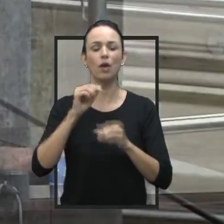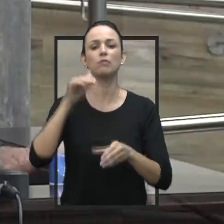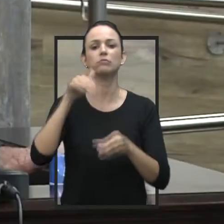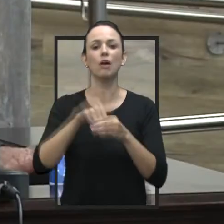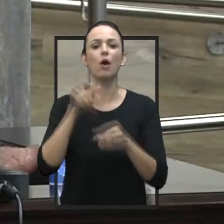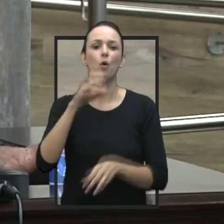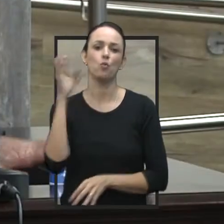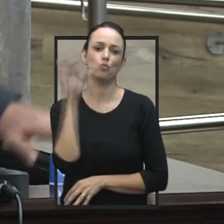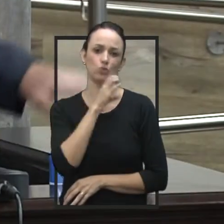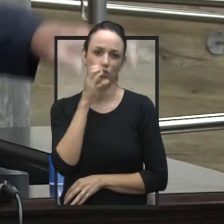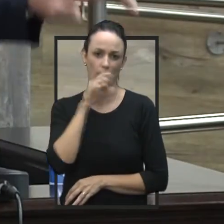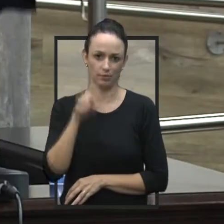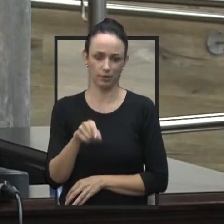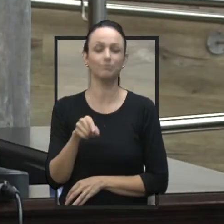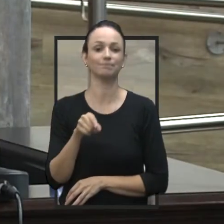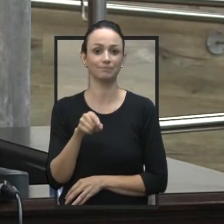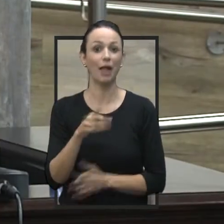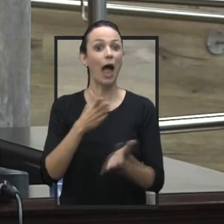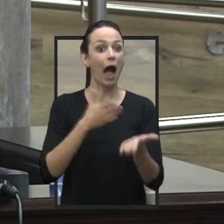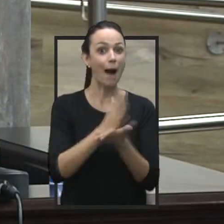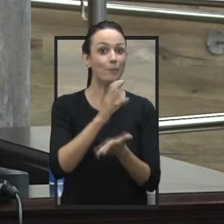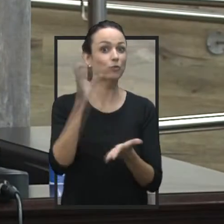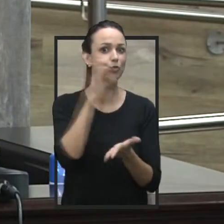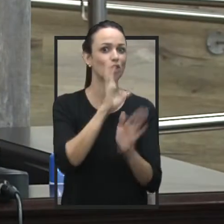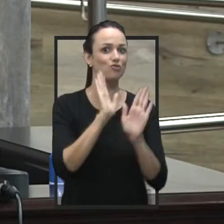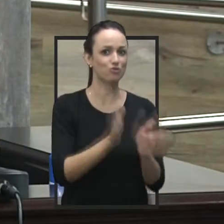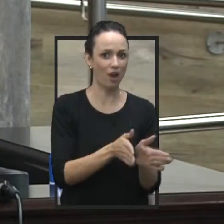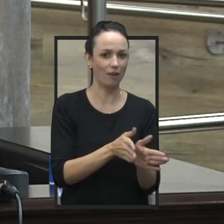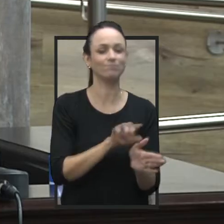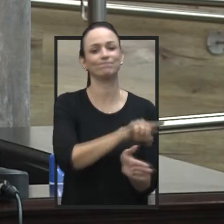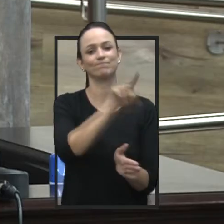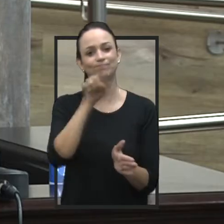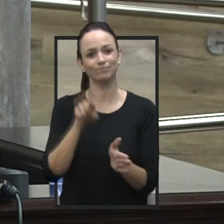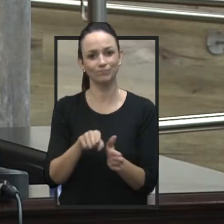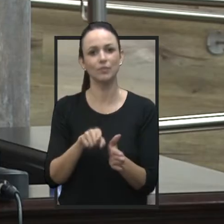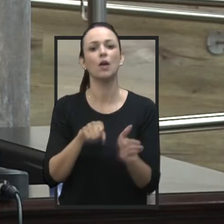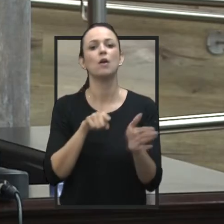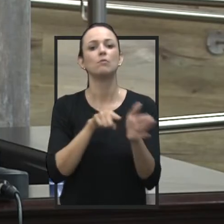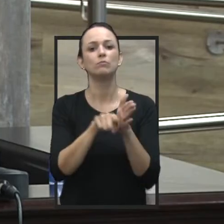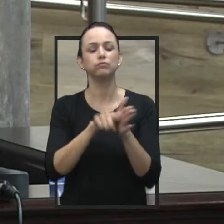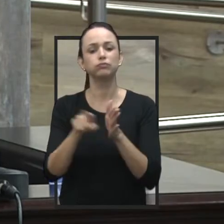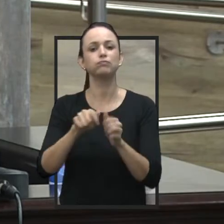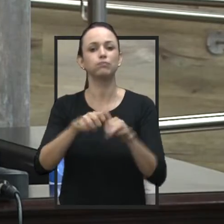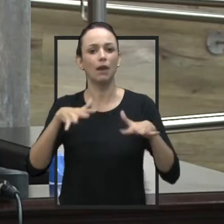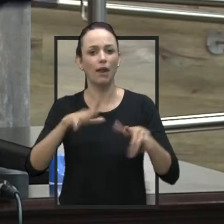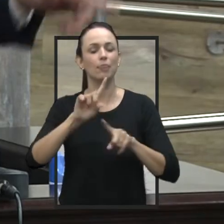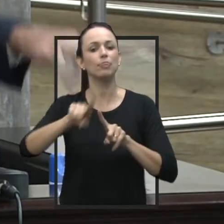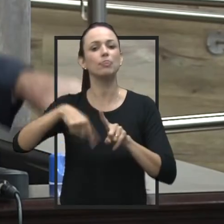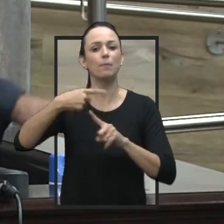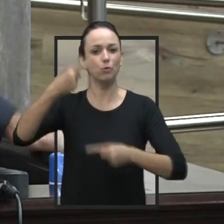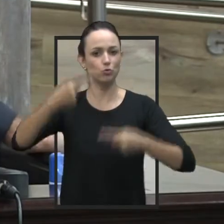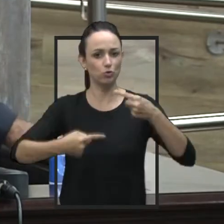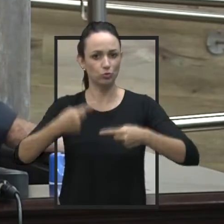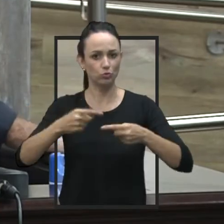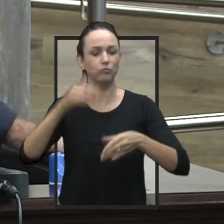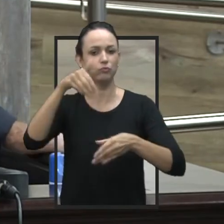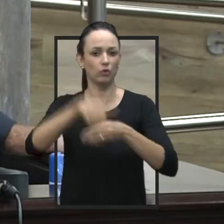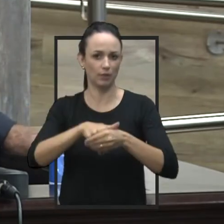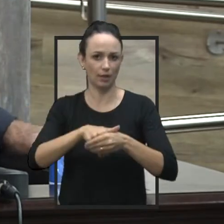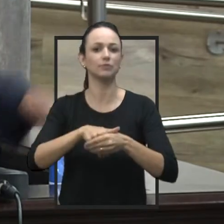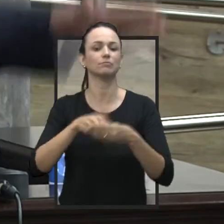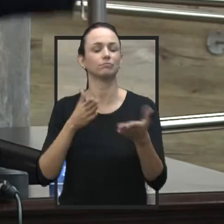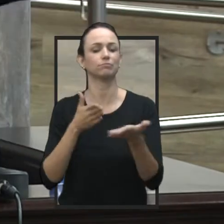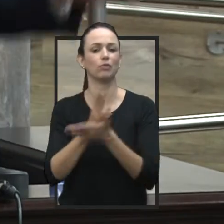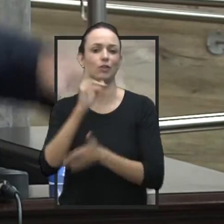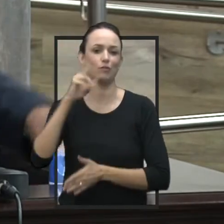tramitação em regime de urgência. Aprovada a urgência, as comissões foram consultadas em plenário e, em seguida, votada